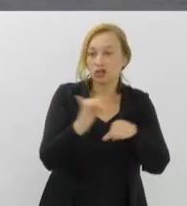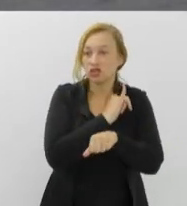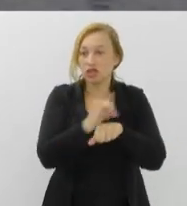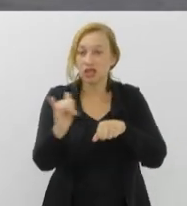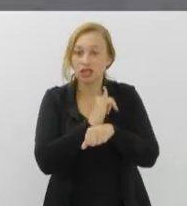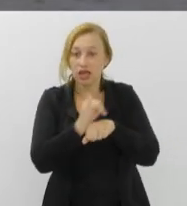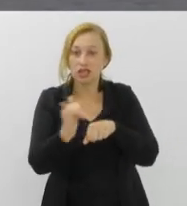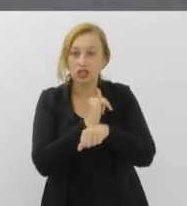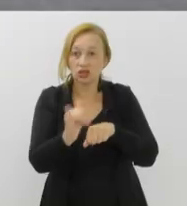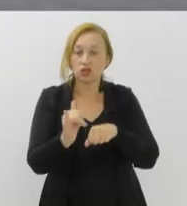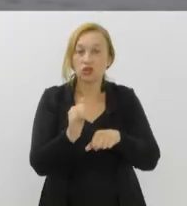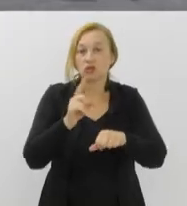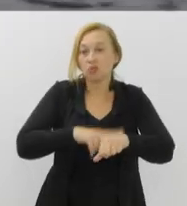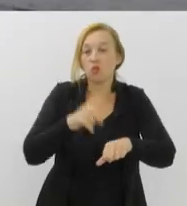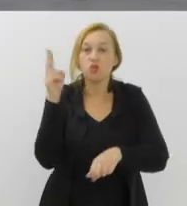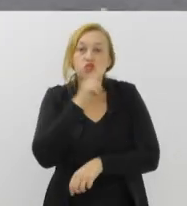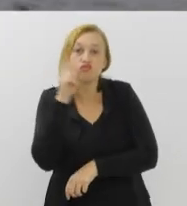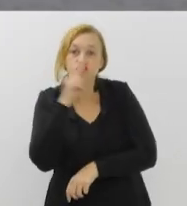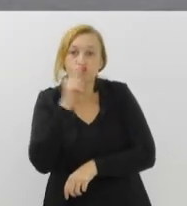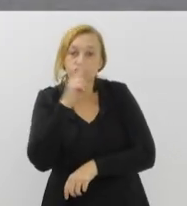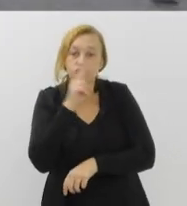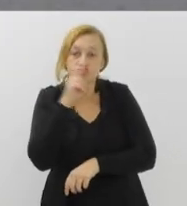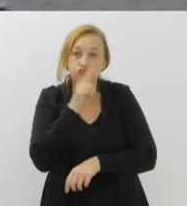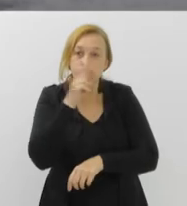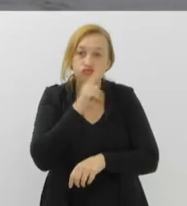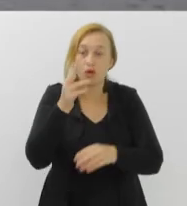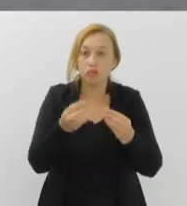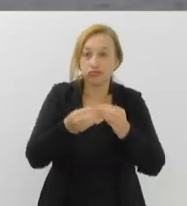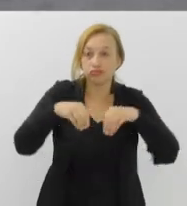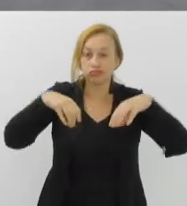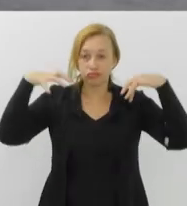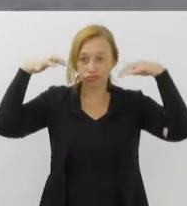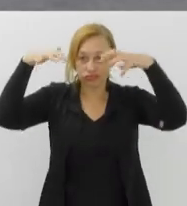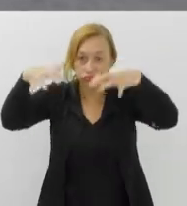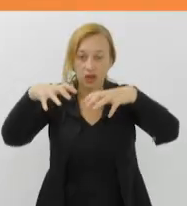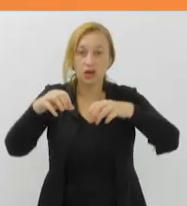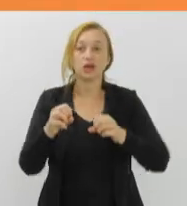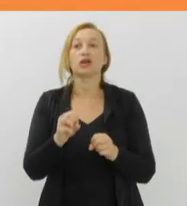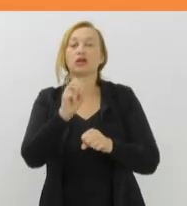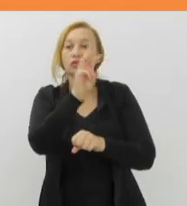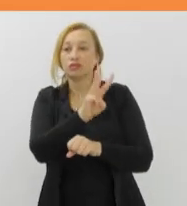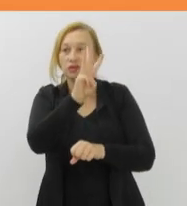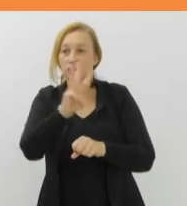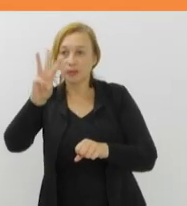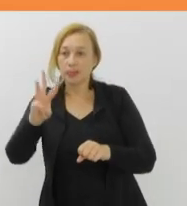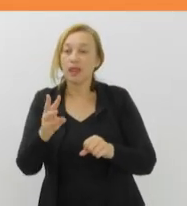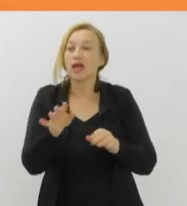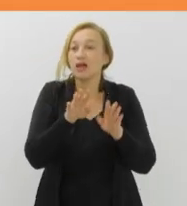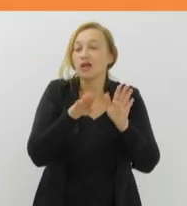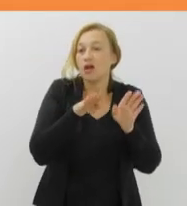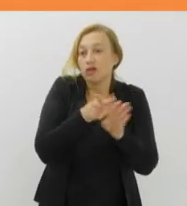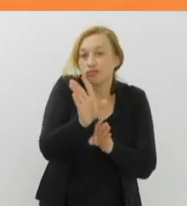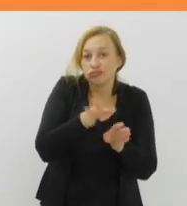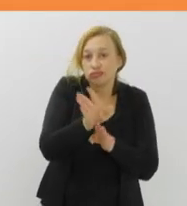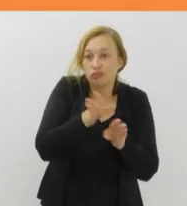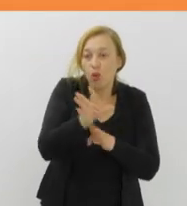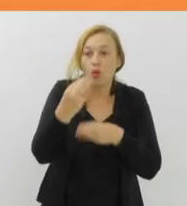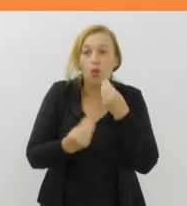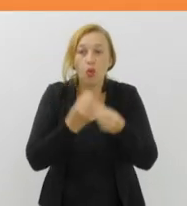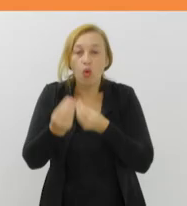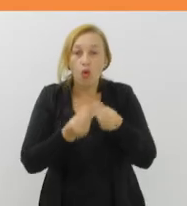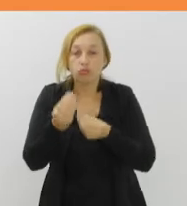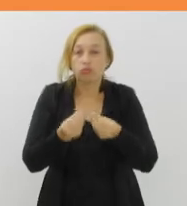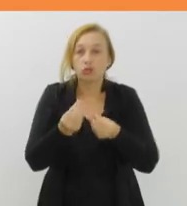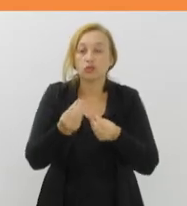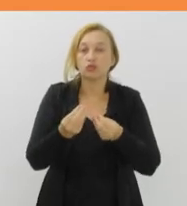Emergência e Estado de Calamidade Pública, disponível no site da instituição. O manual orienta o empresário sobre as formas que o município